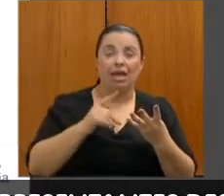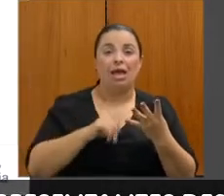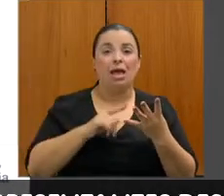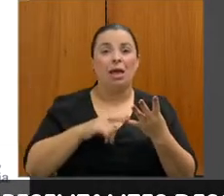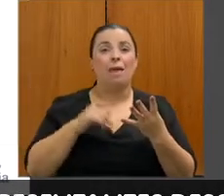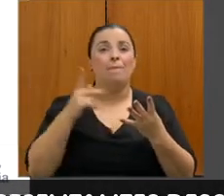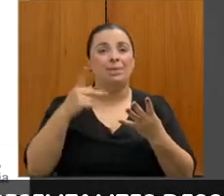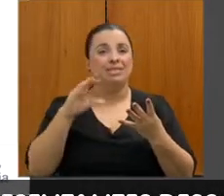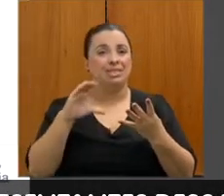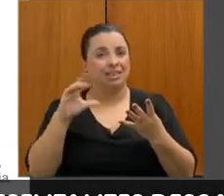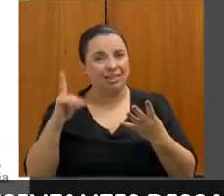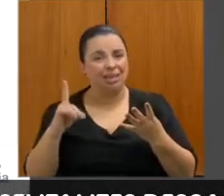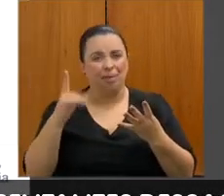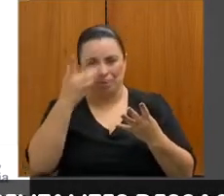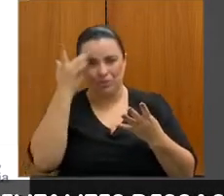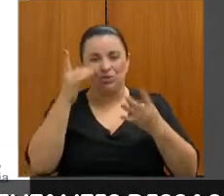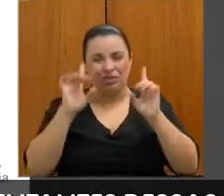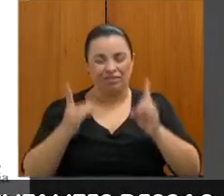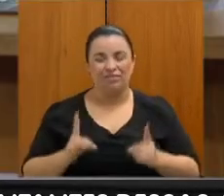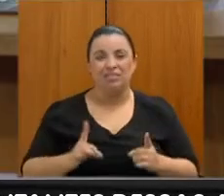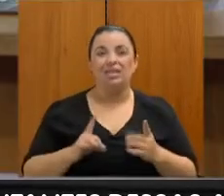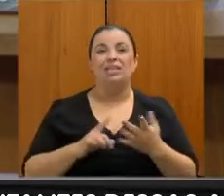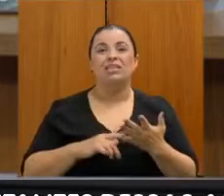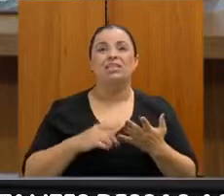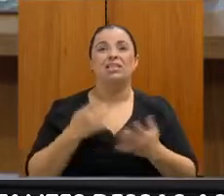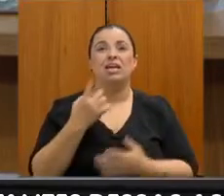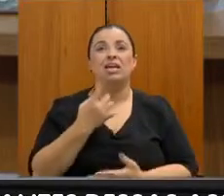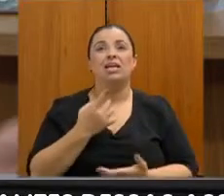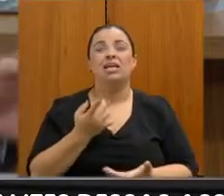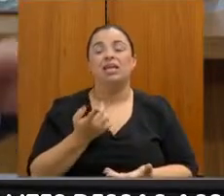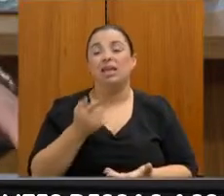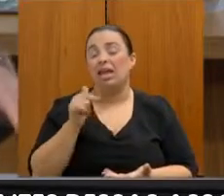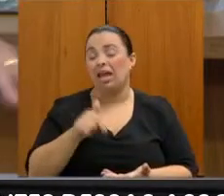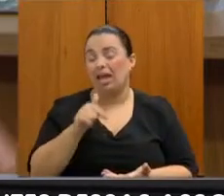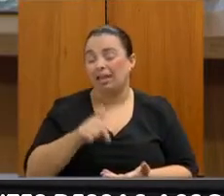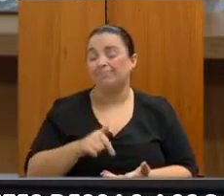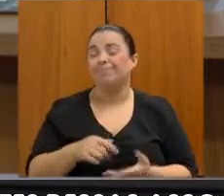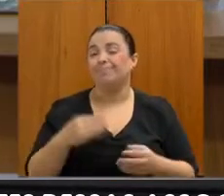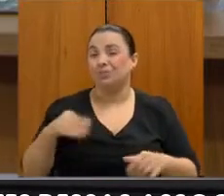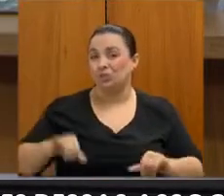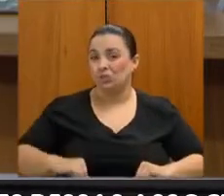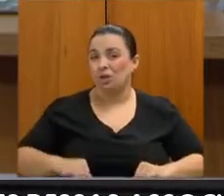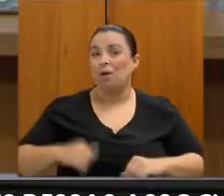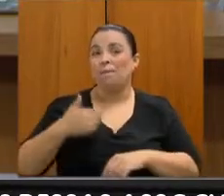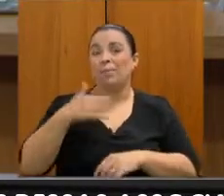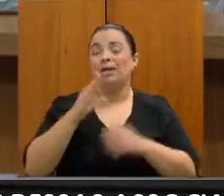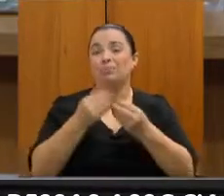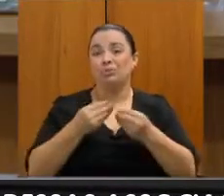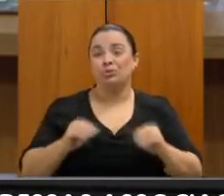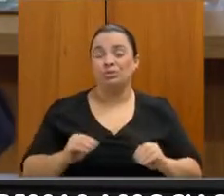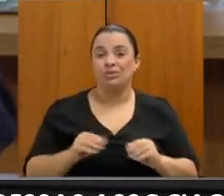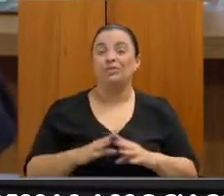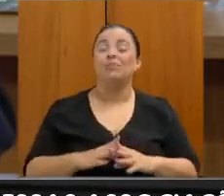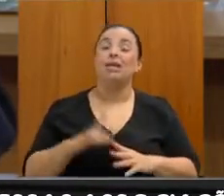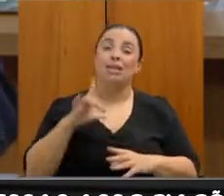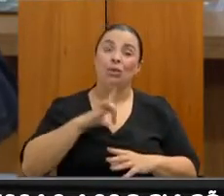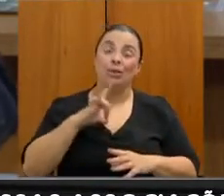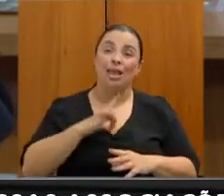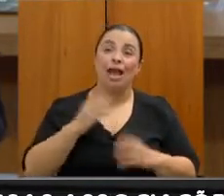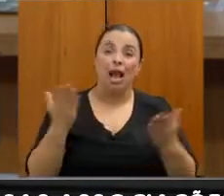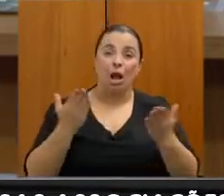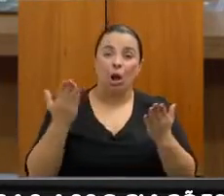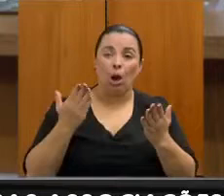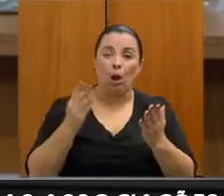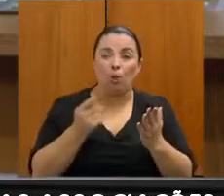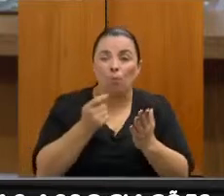crise e os últimos a perceber um eventual enriquecimento da economia. Então, por mais que a gente esteja atualmente no cenário de pequena melhora, uma